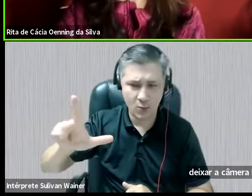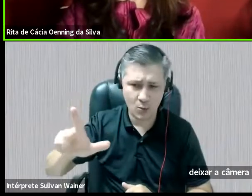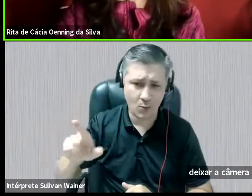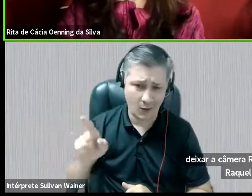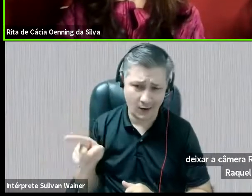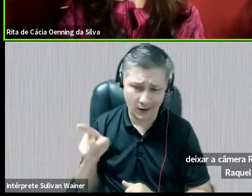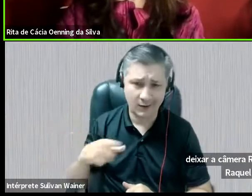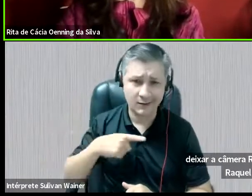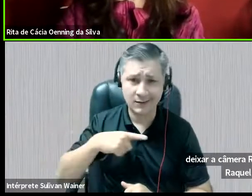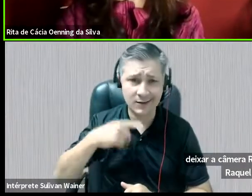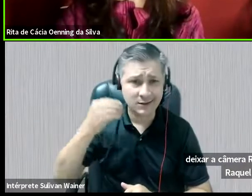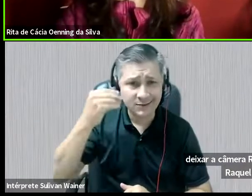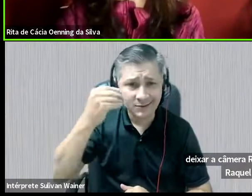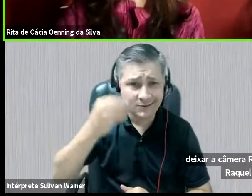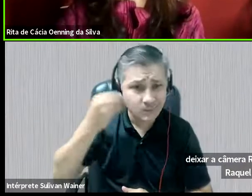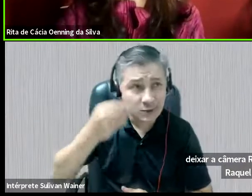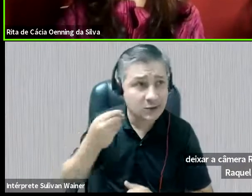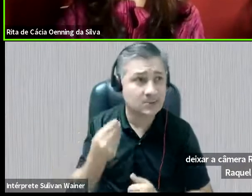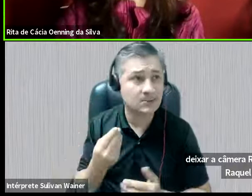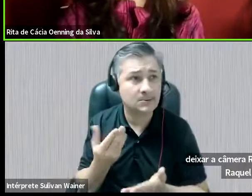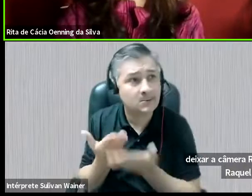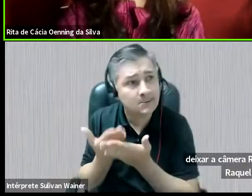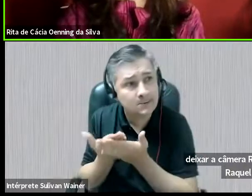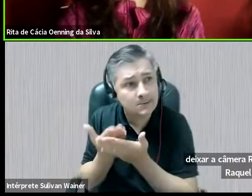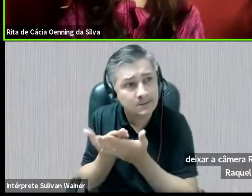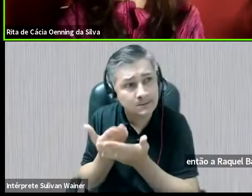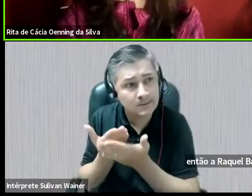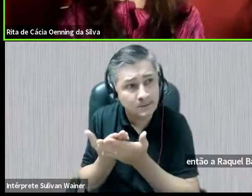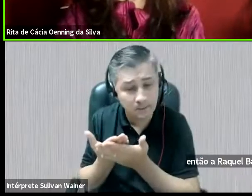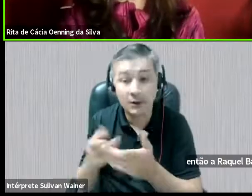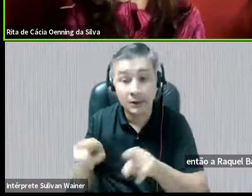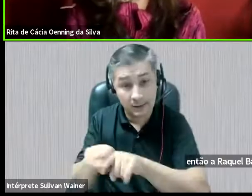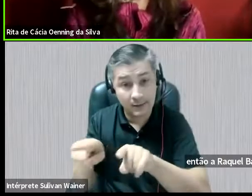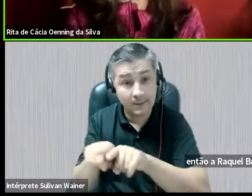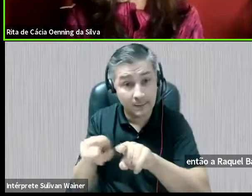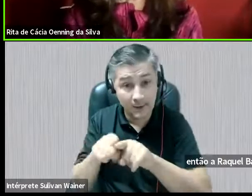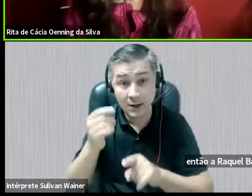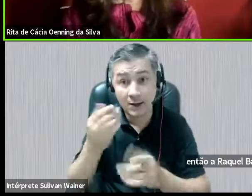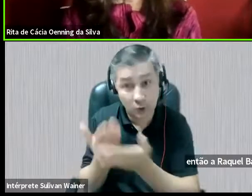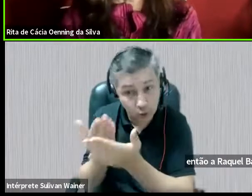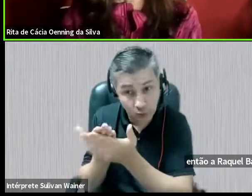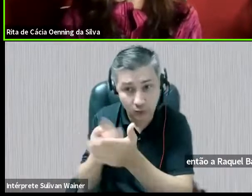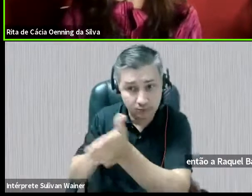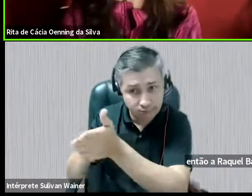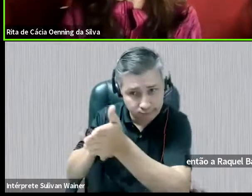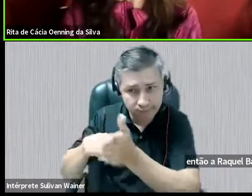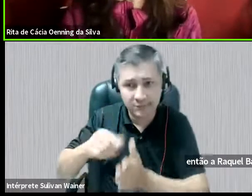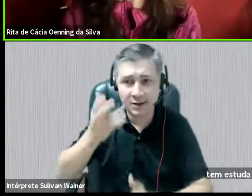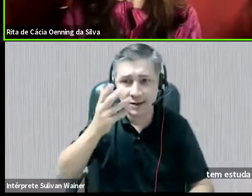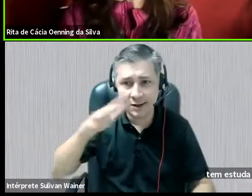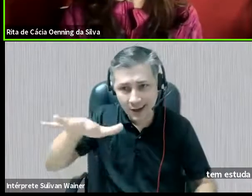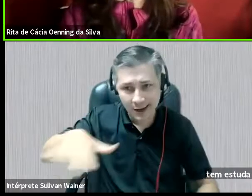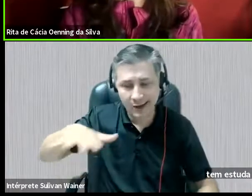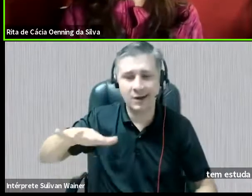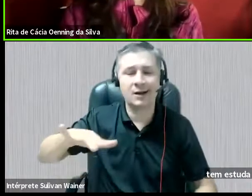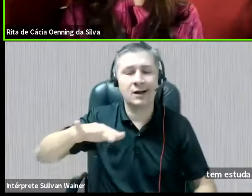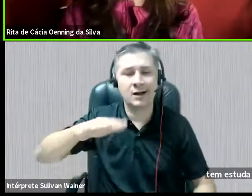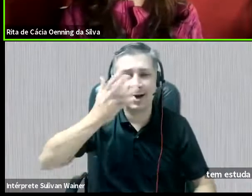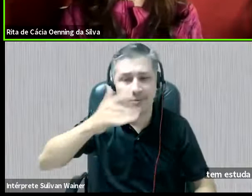ela estuda também infância e também gênero.